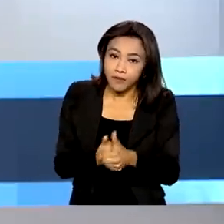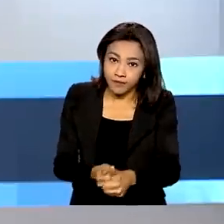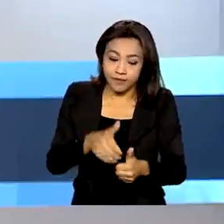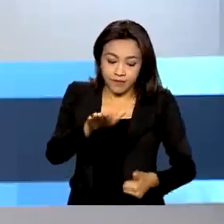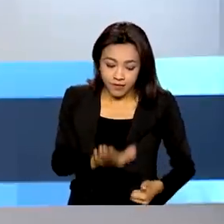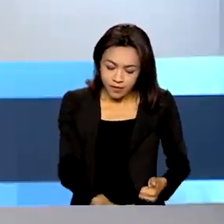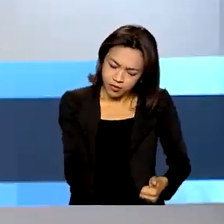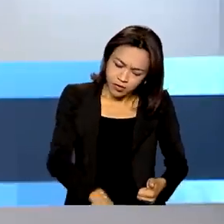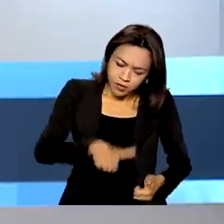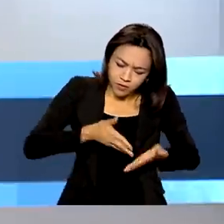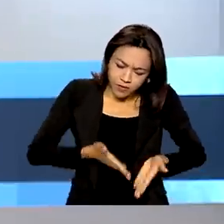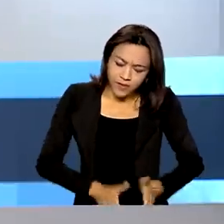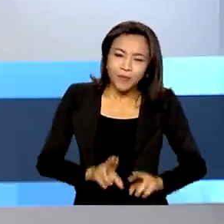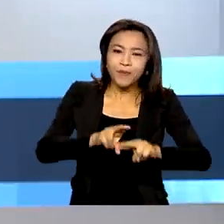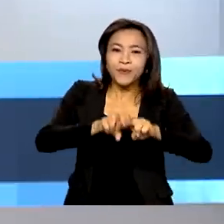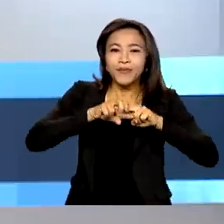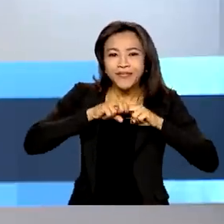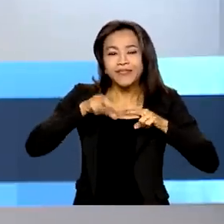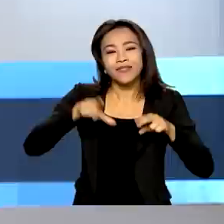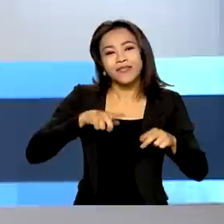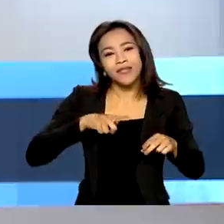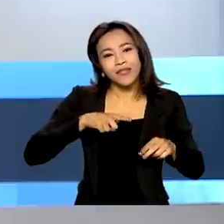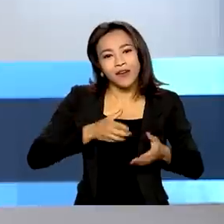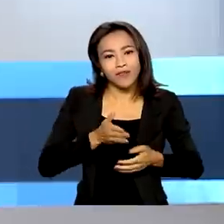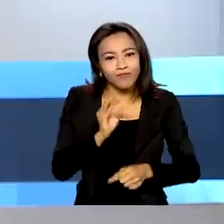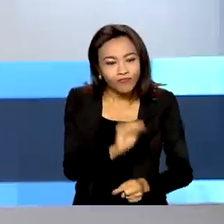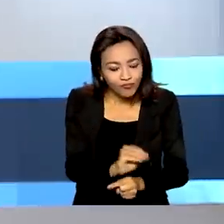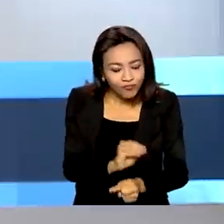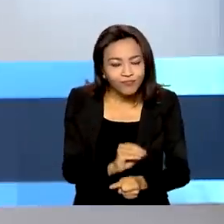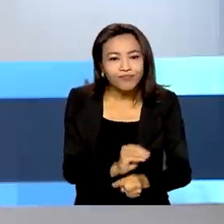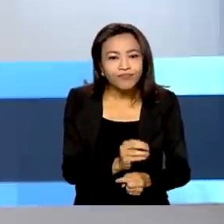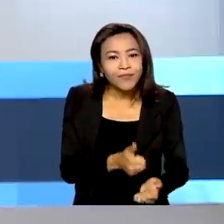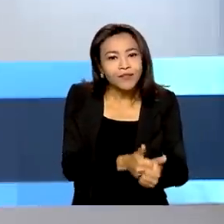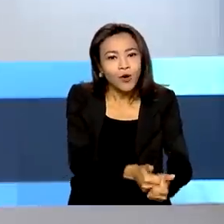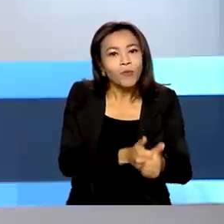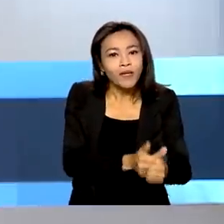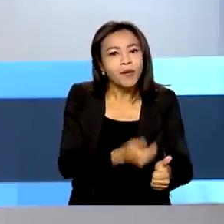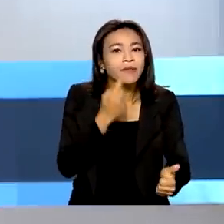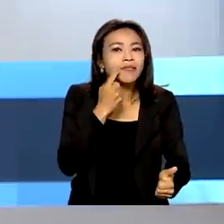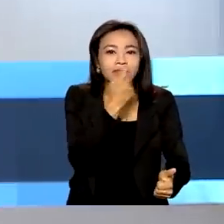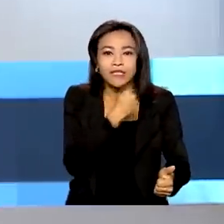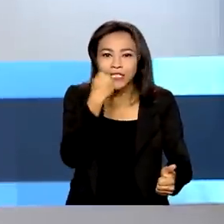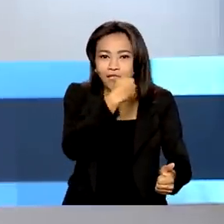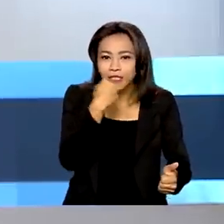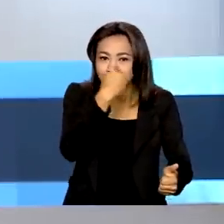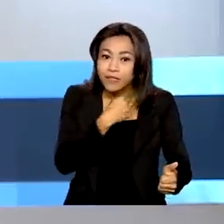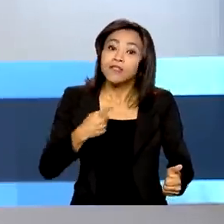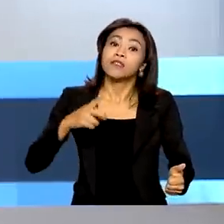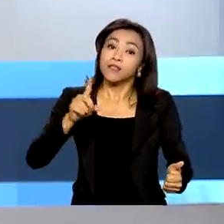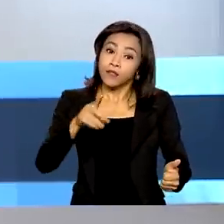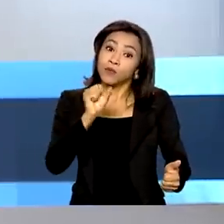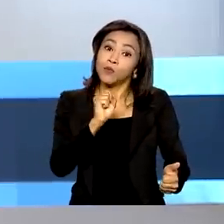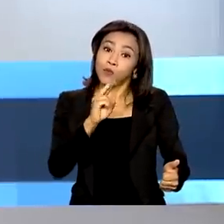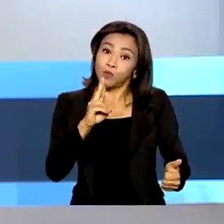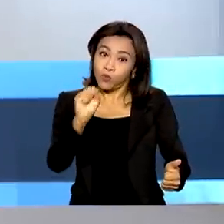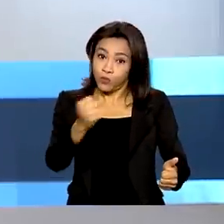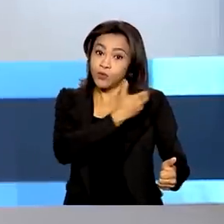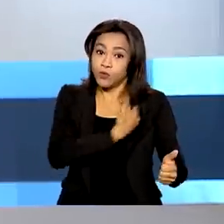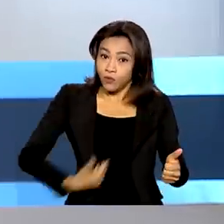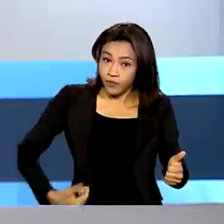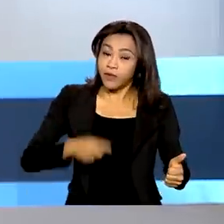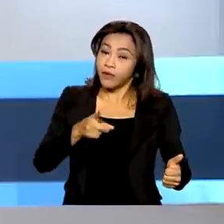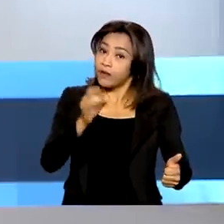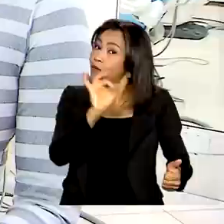Para isso, existe o pré-natal odontológico, disponível no Sistema Único de Saúde, que prevê a atenção não só do bebê, mas da